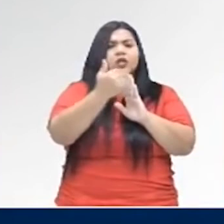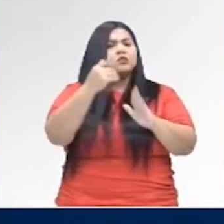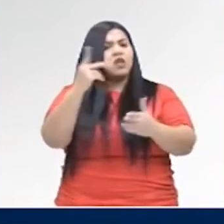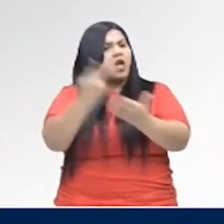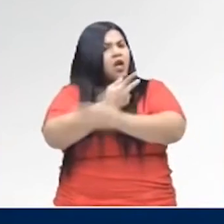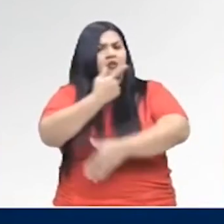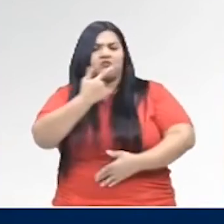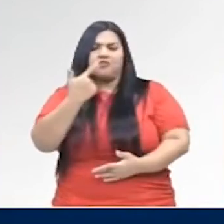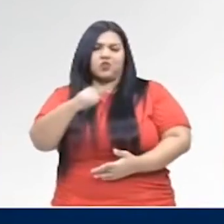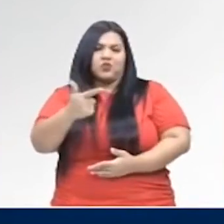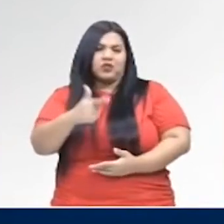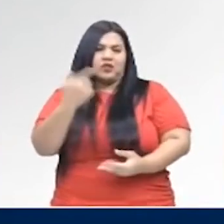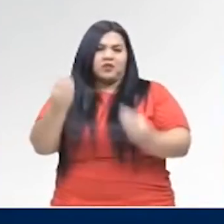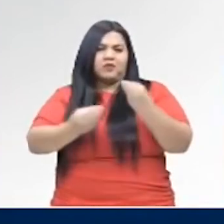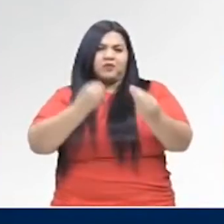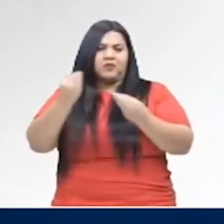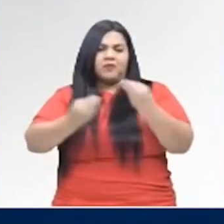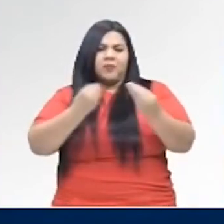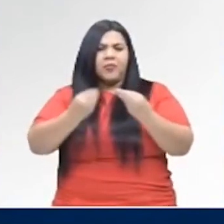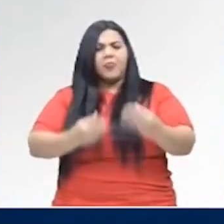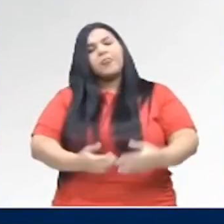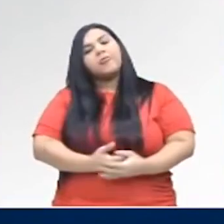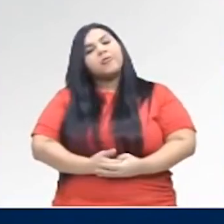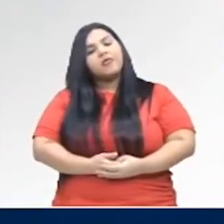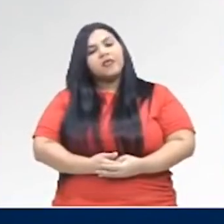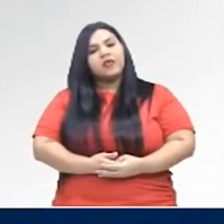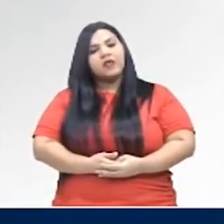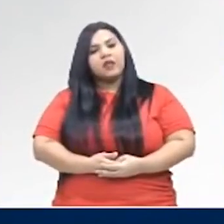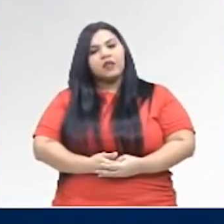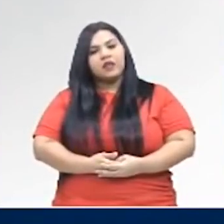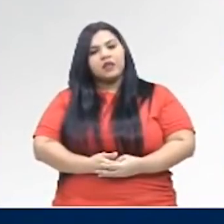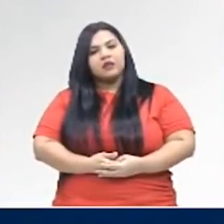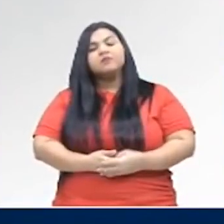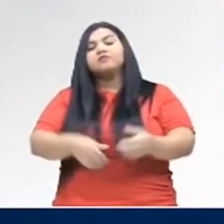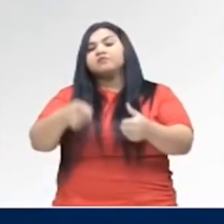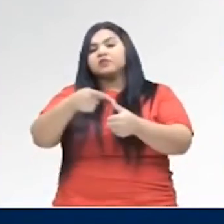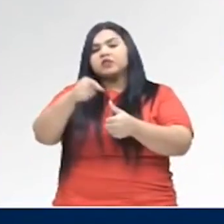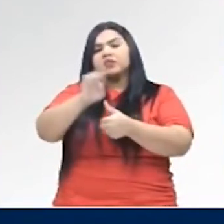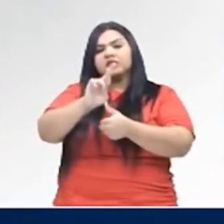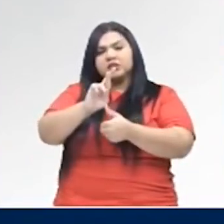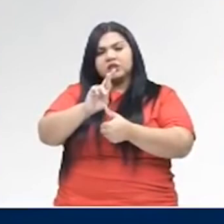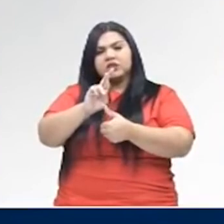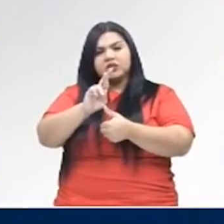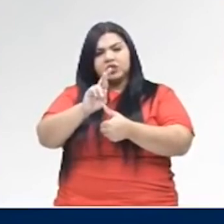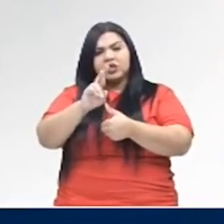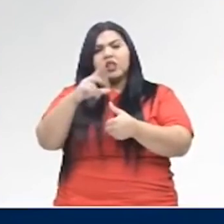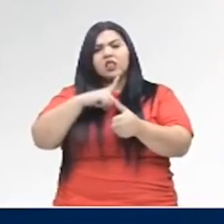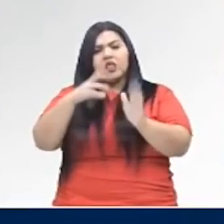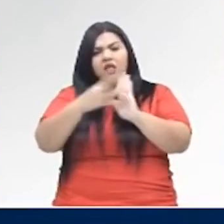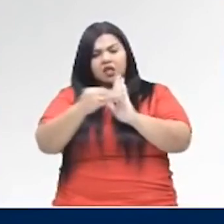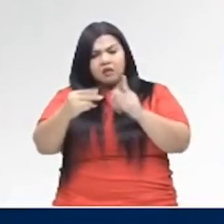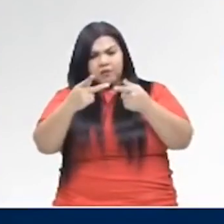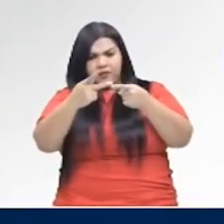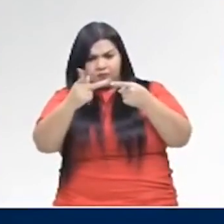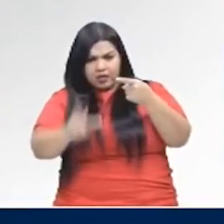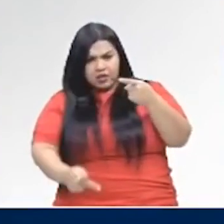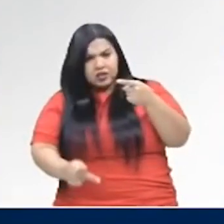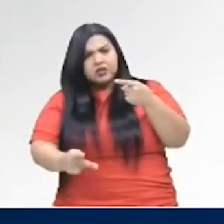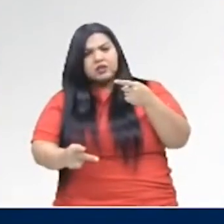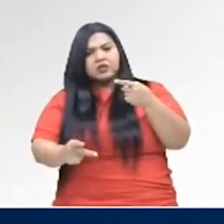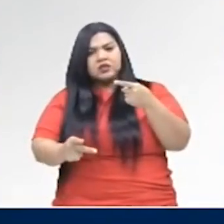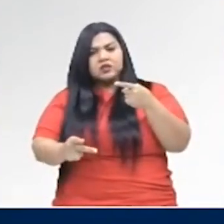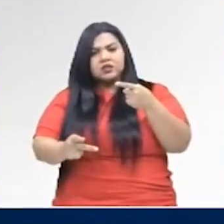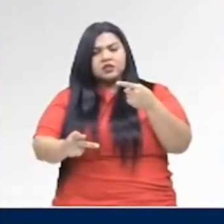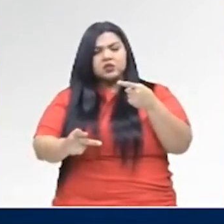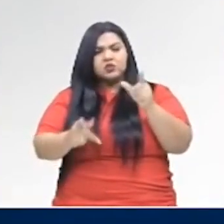Do ponto de vista da norma culta, você vai conjugá-los corretamente. Então, os verbos irregulares são aqueles que seguem um modelo, um paradigma de